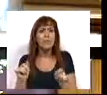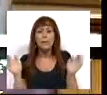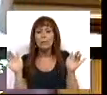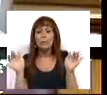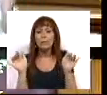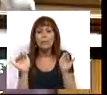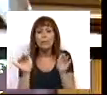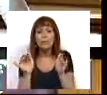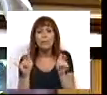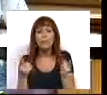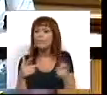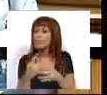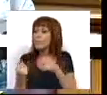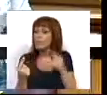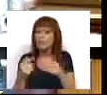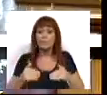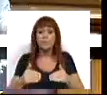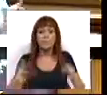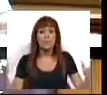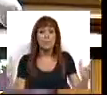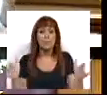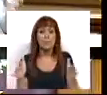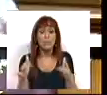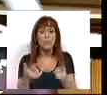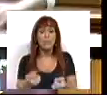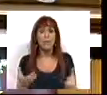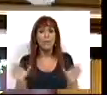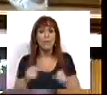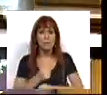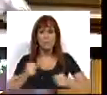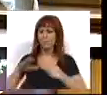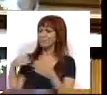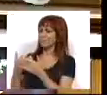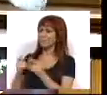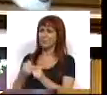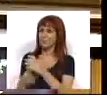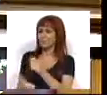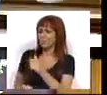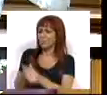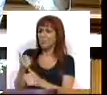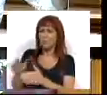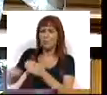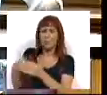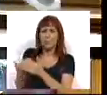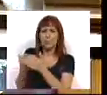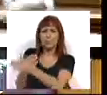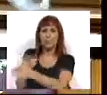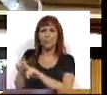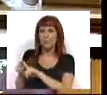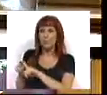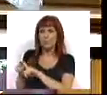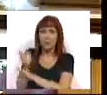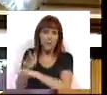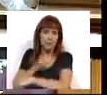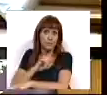pequenina. Cada vez está mais pequenina. E cada vez engordam mais ou criam melhores condições para